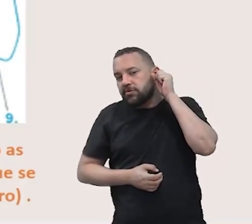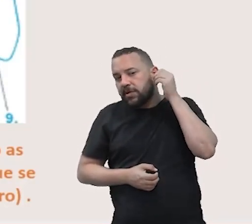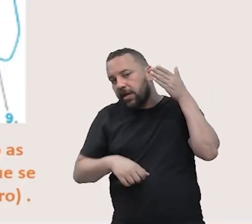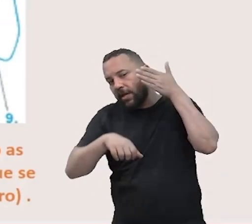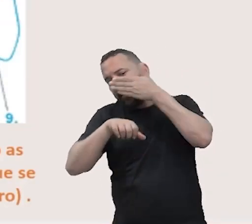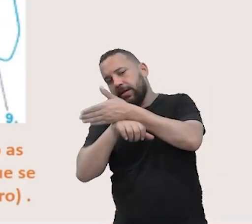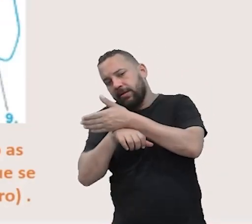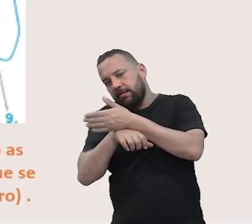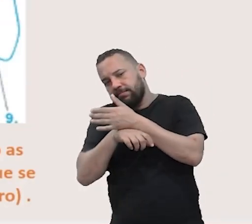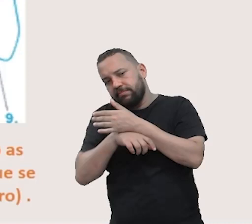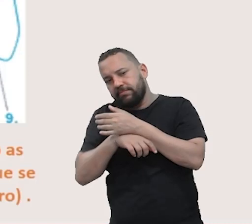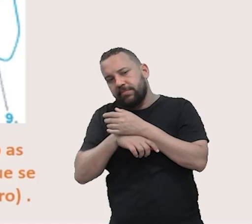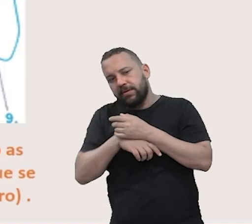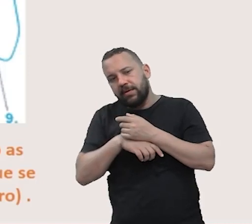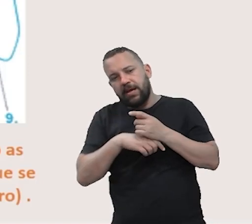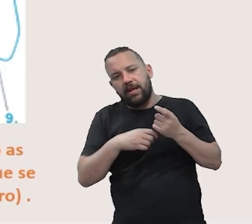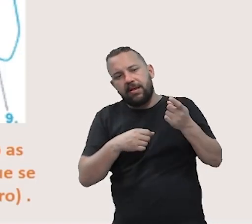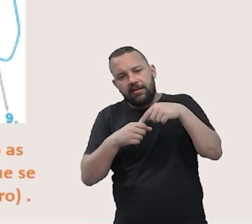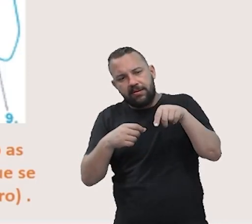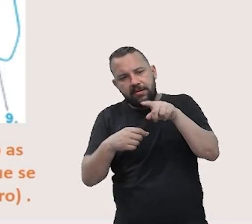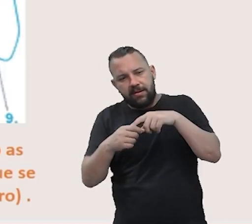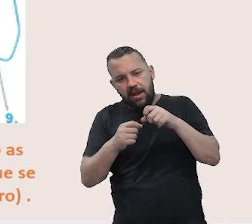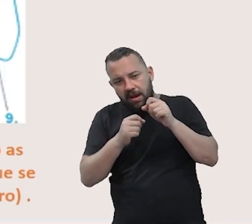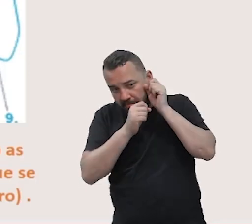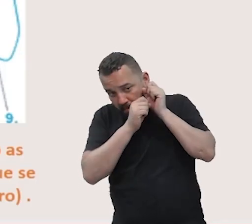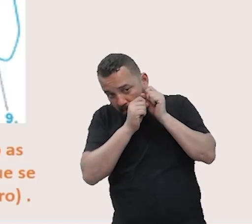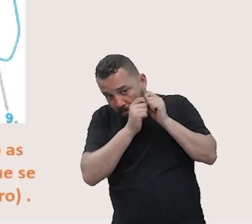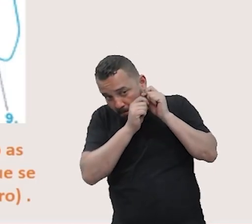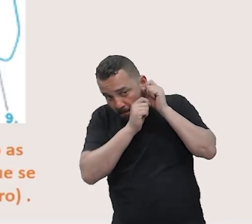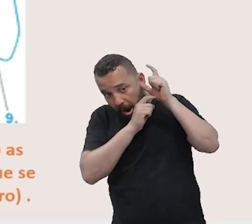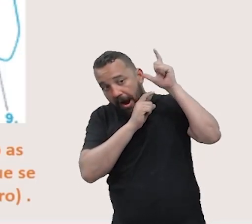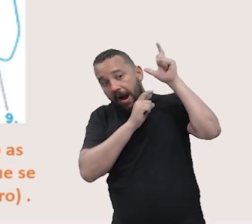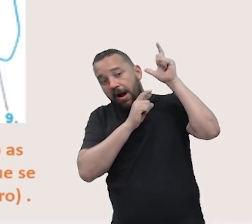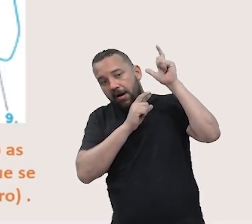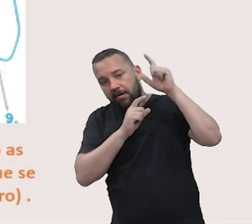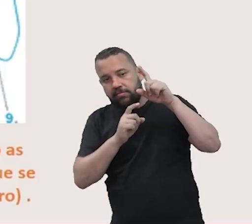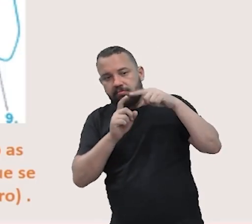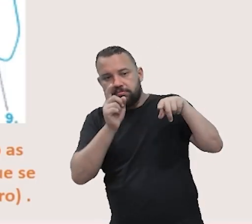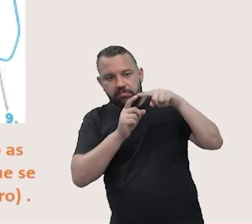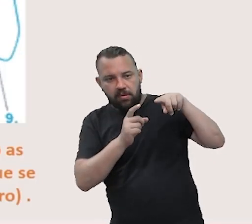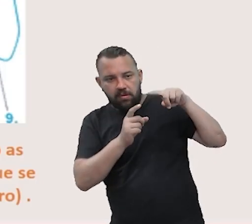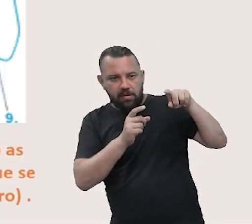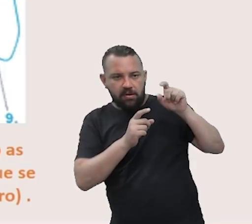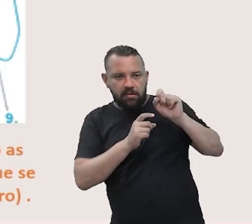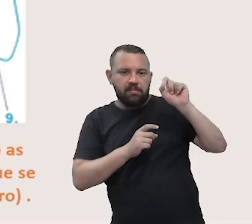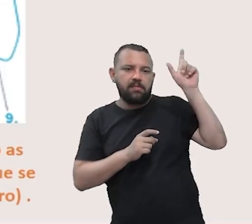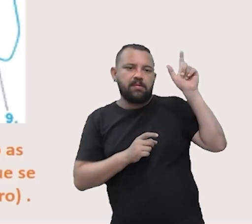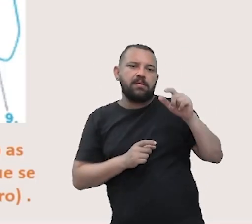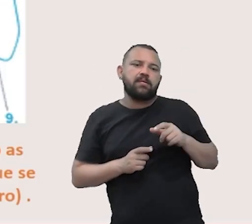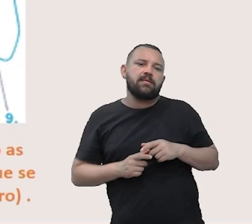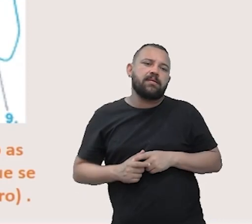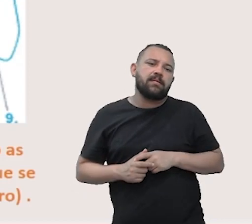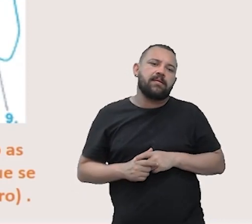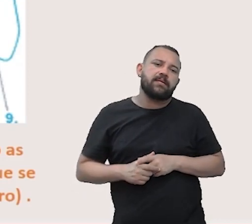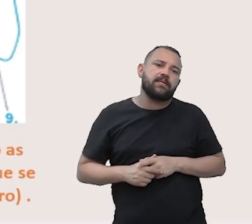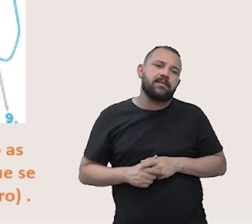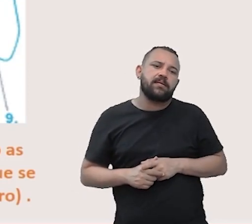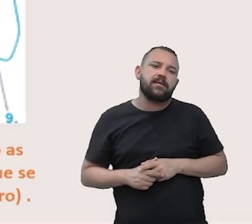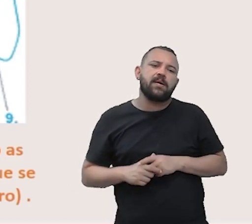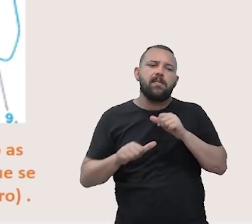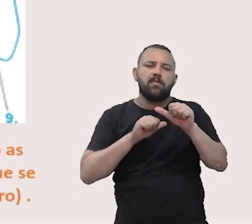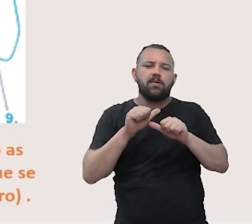nos canais auditivos, ele vai ser exatamente pelo labirinto e o caracol transformado em